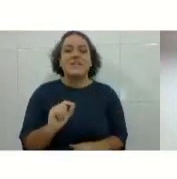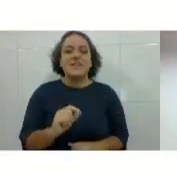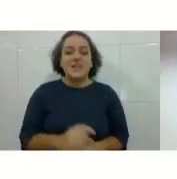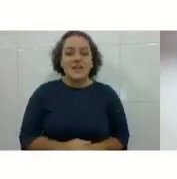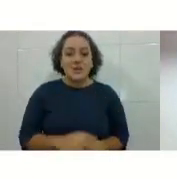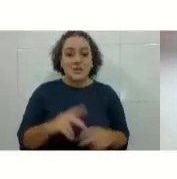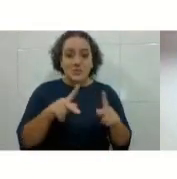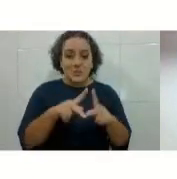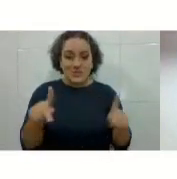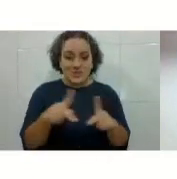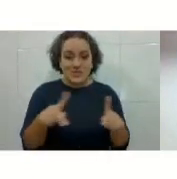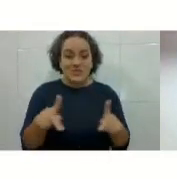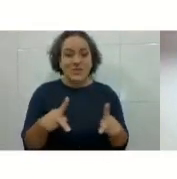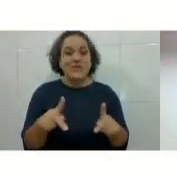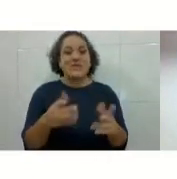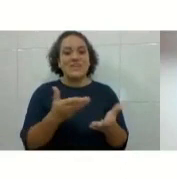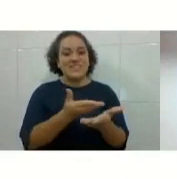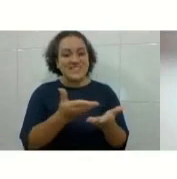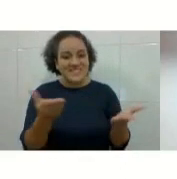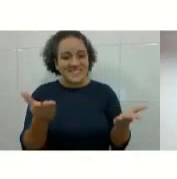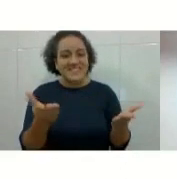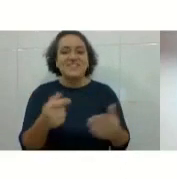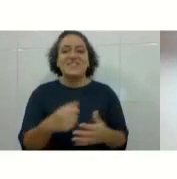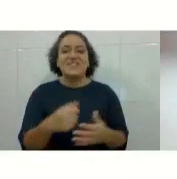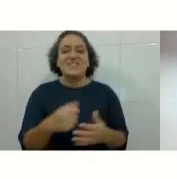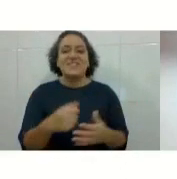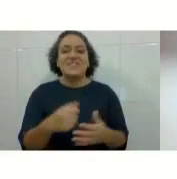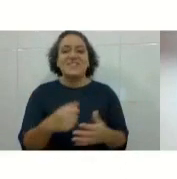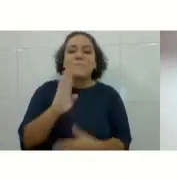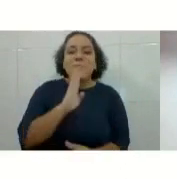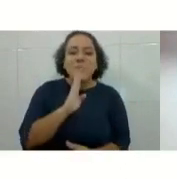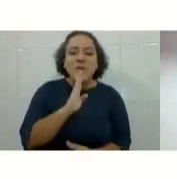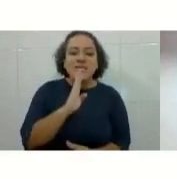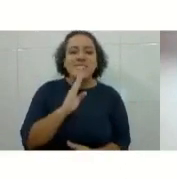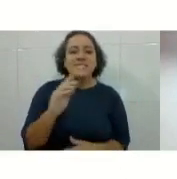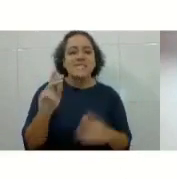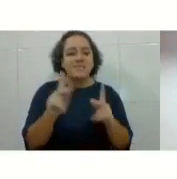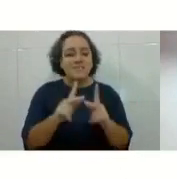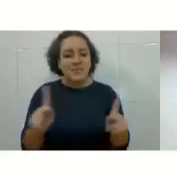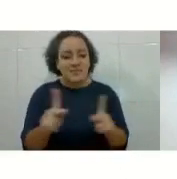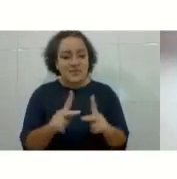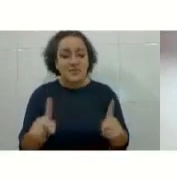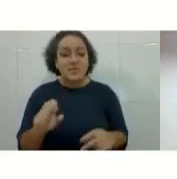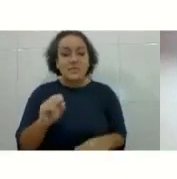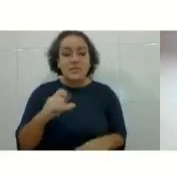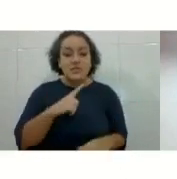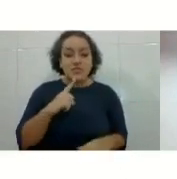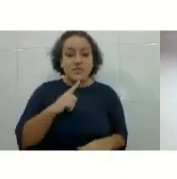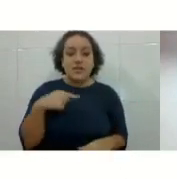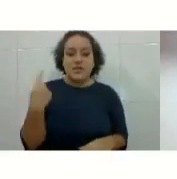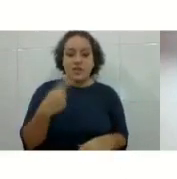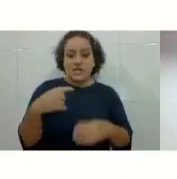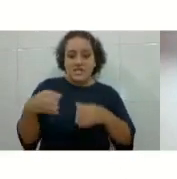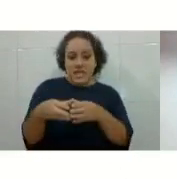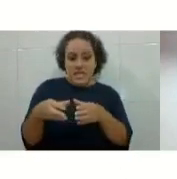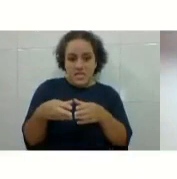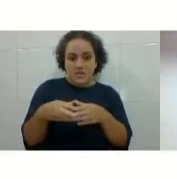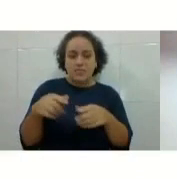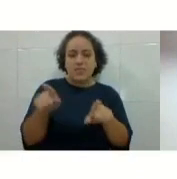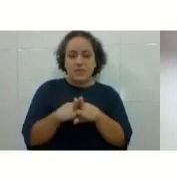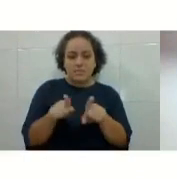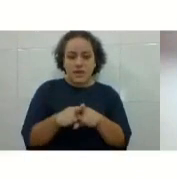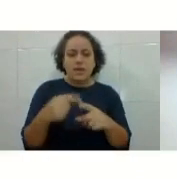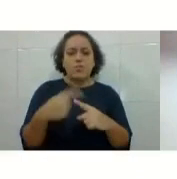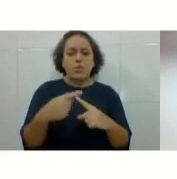professores de vocês, para que vocês comecem a conhecer os professores e se tiver alguém da nossa nossa equipe também aqui, porque o CEFOR,